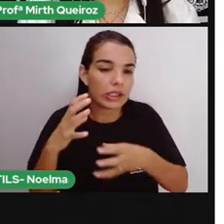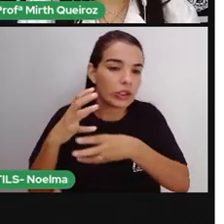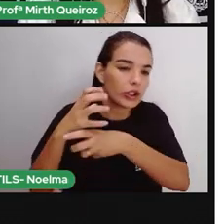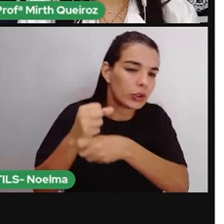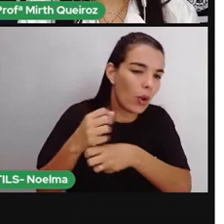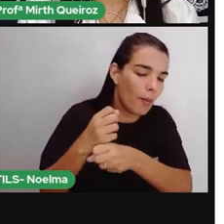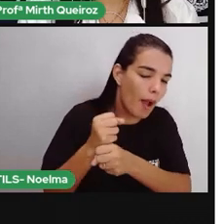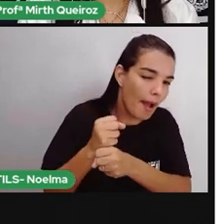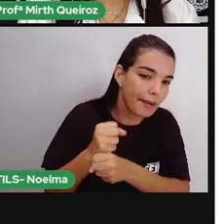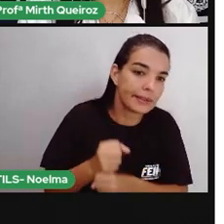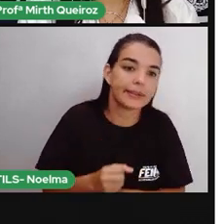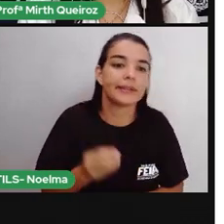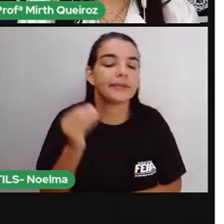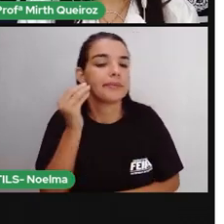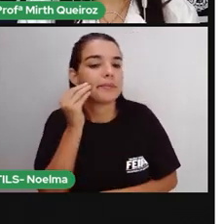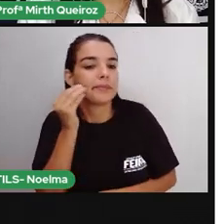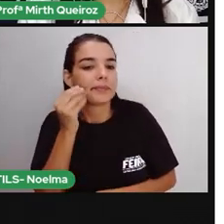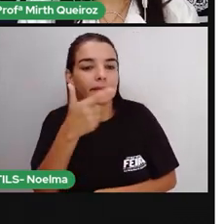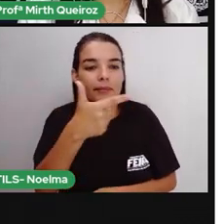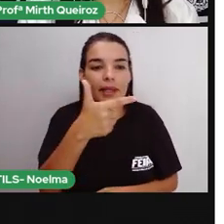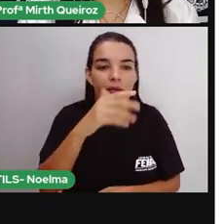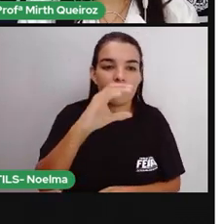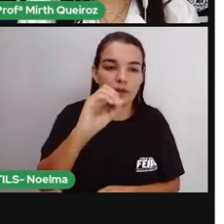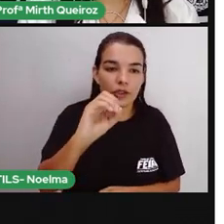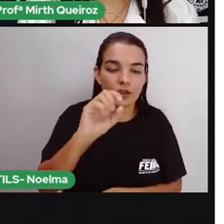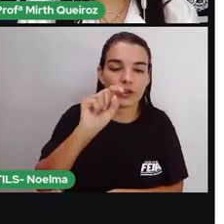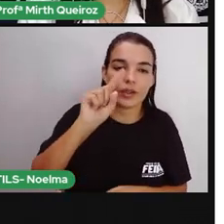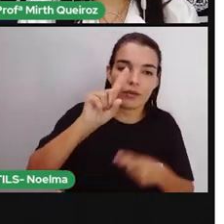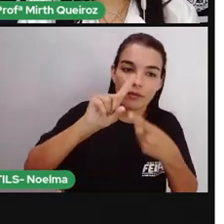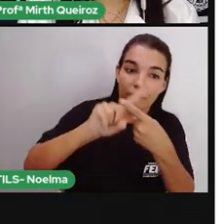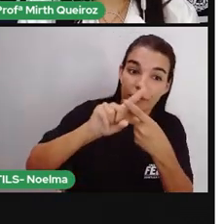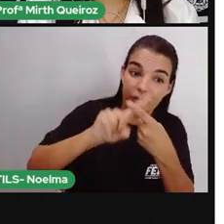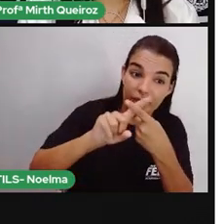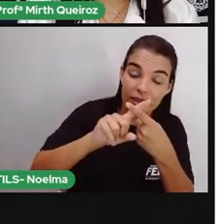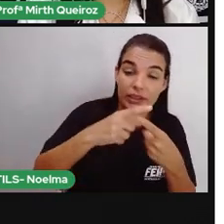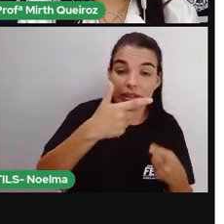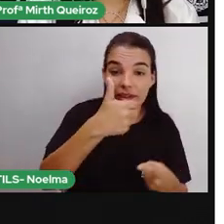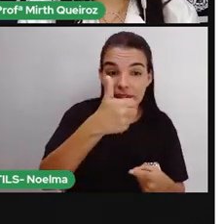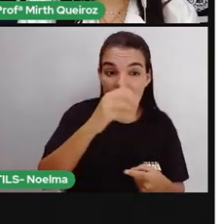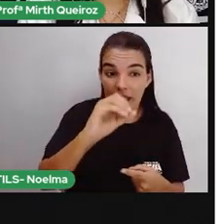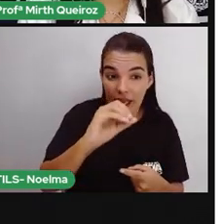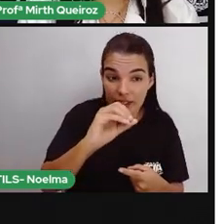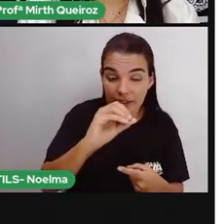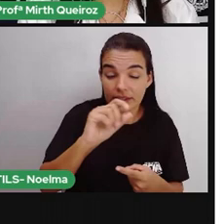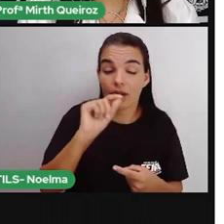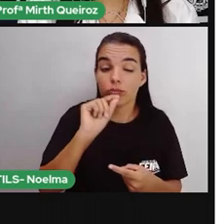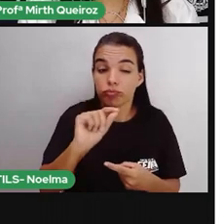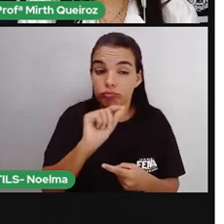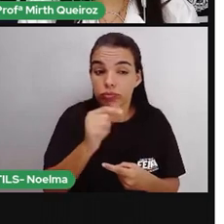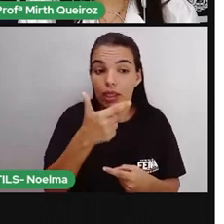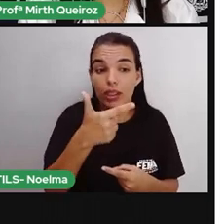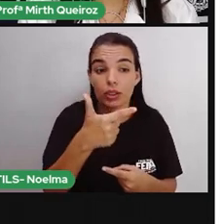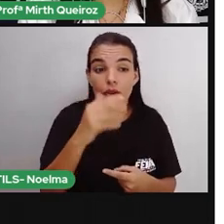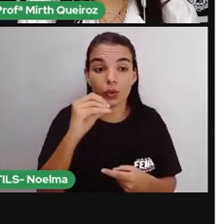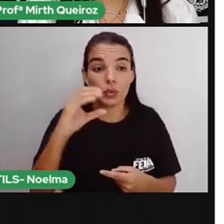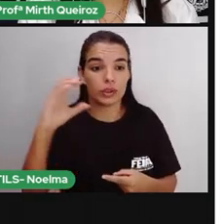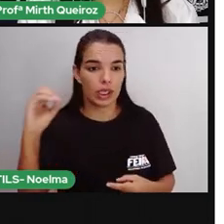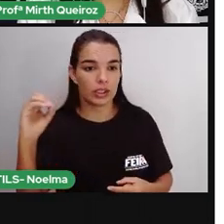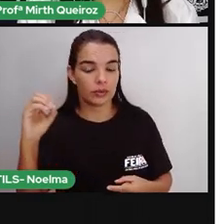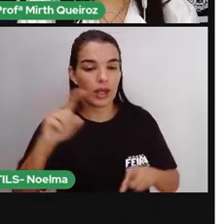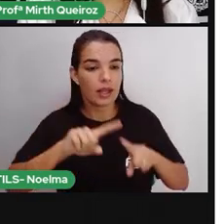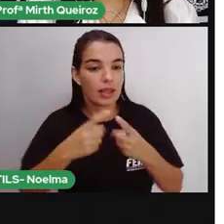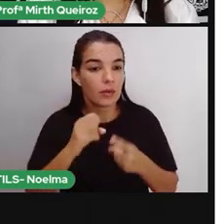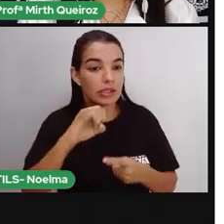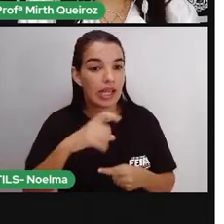vezes 10, vai dar 200. Mas, como nós temos duas casas após a vírgula, e o símbolo de 10 centavos é 0,10,